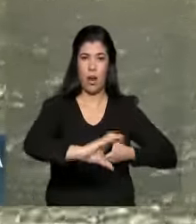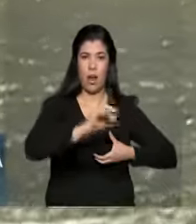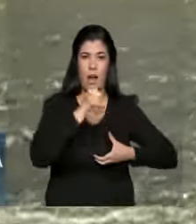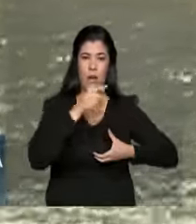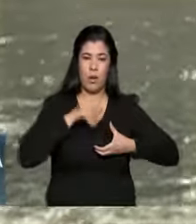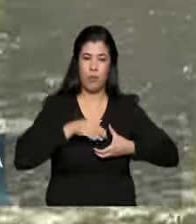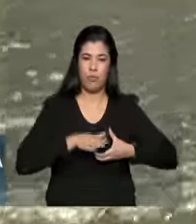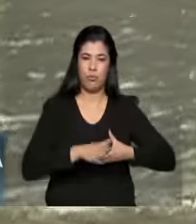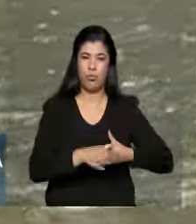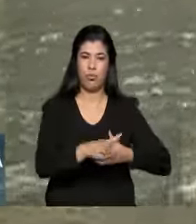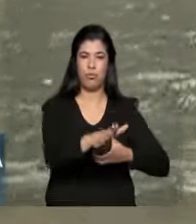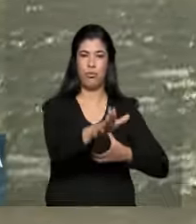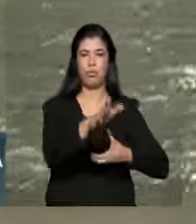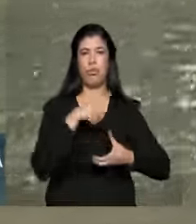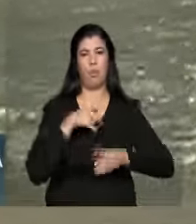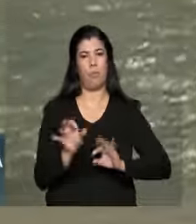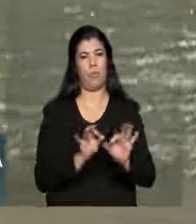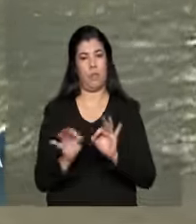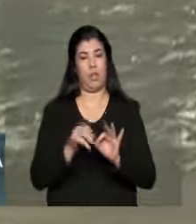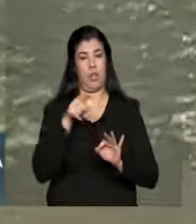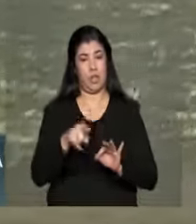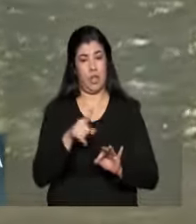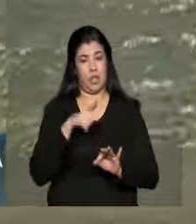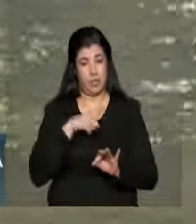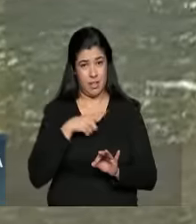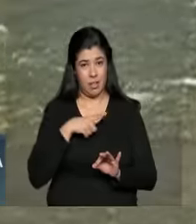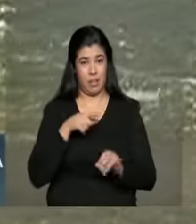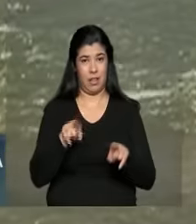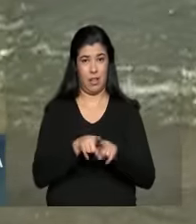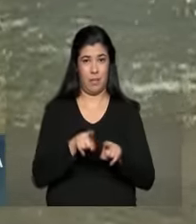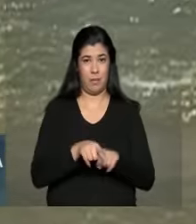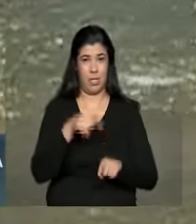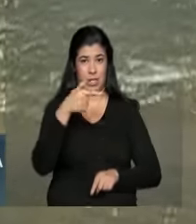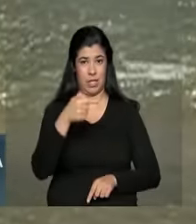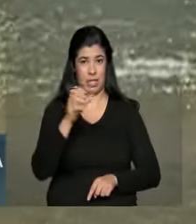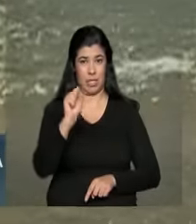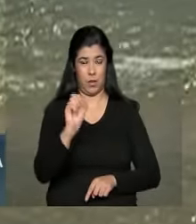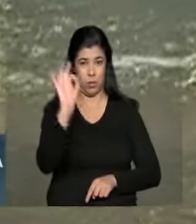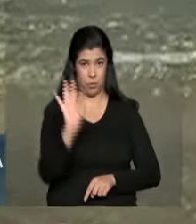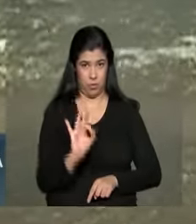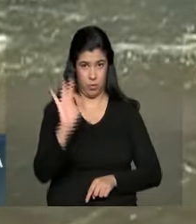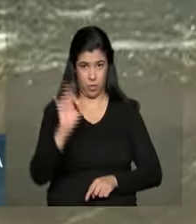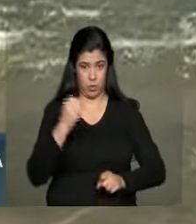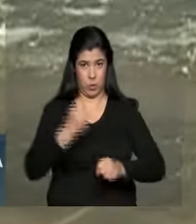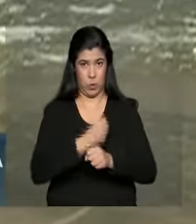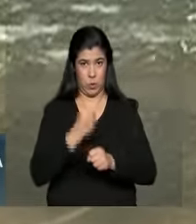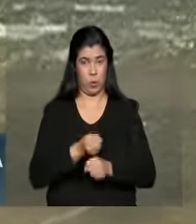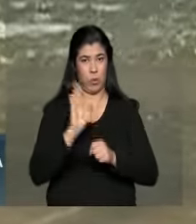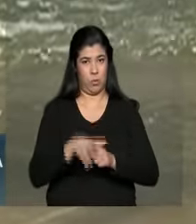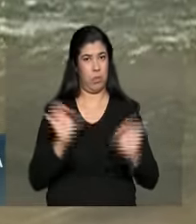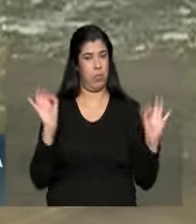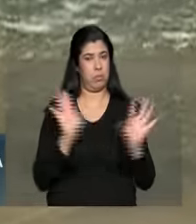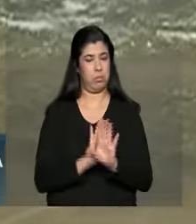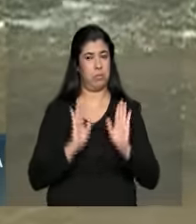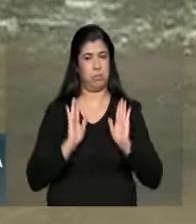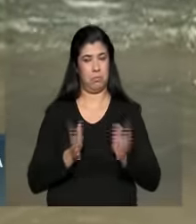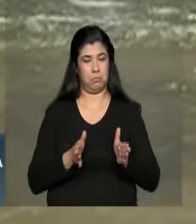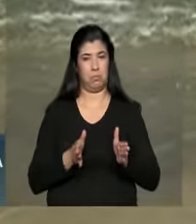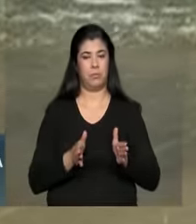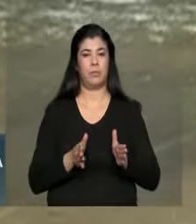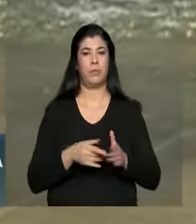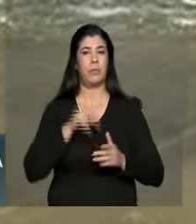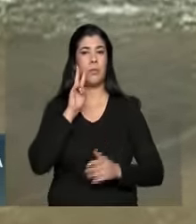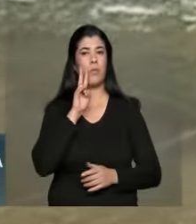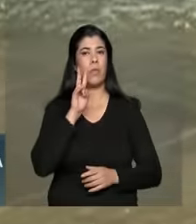O projeto como um todo já tem cerca de 78% das suas obras concluídas. Há uma